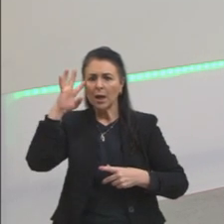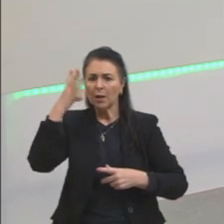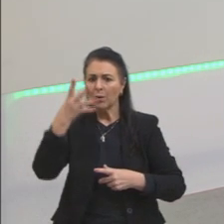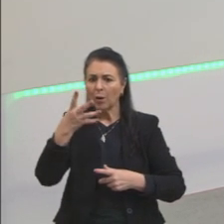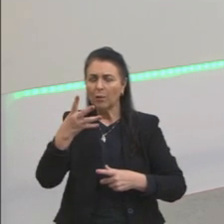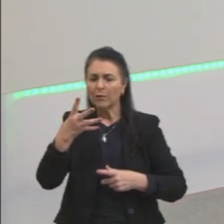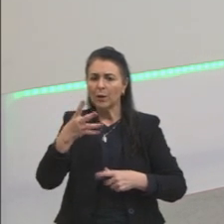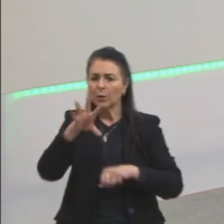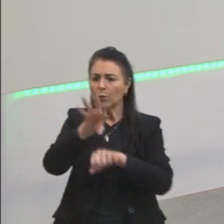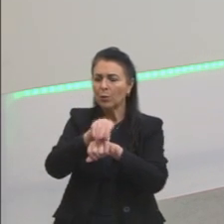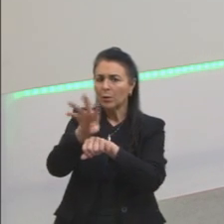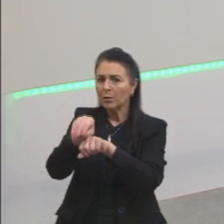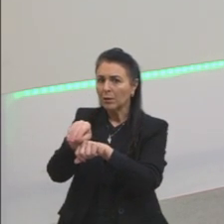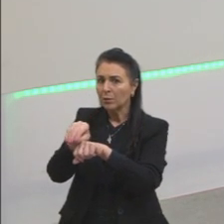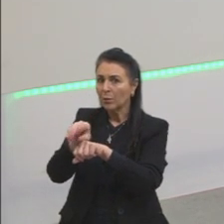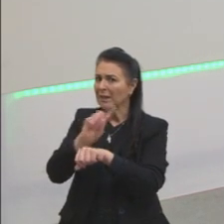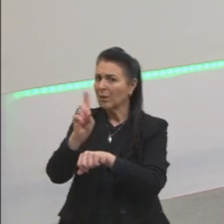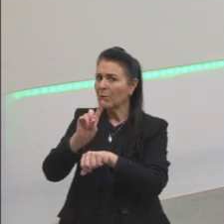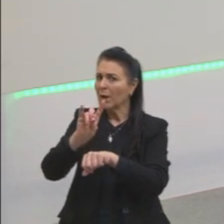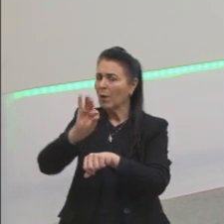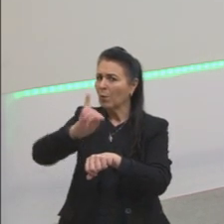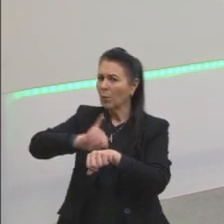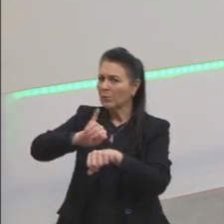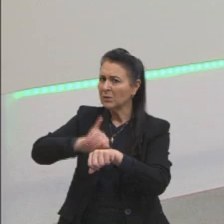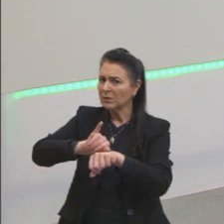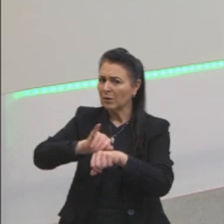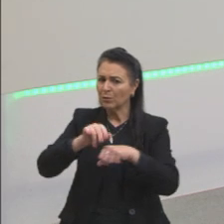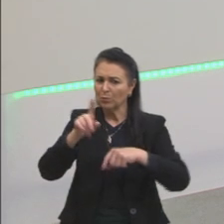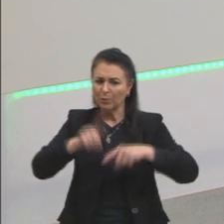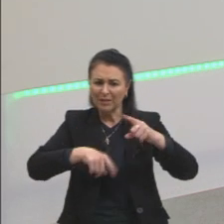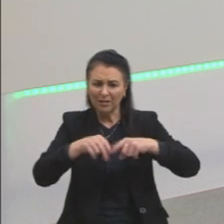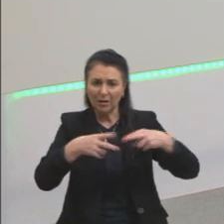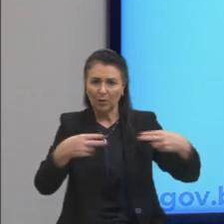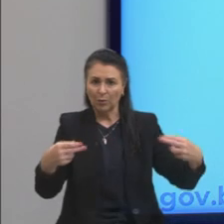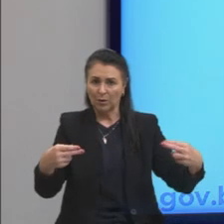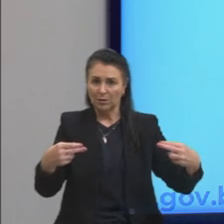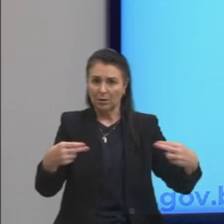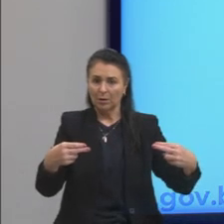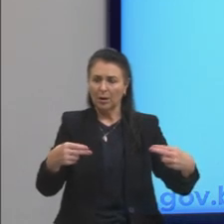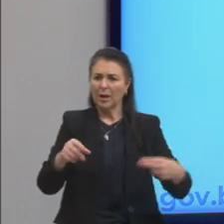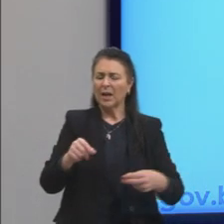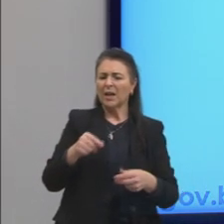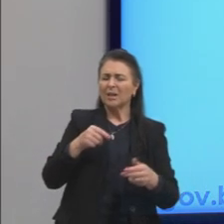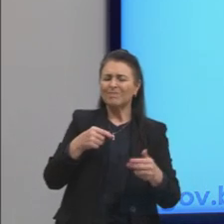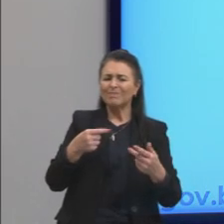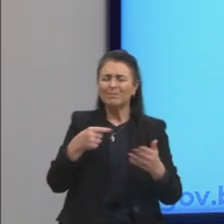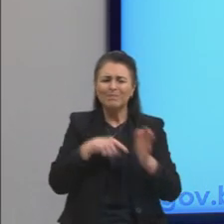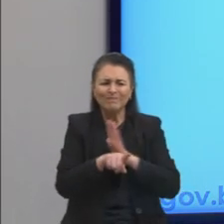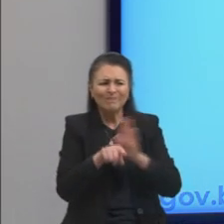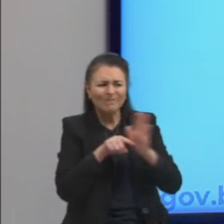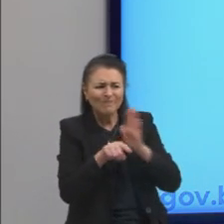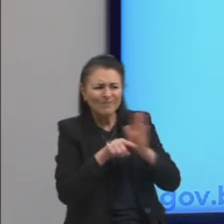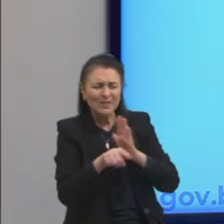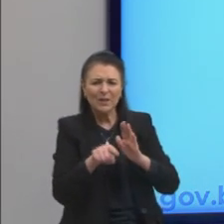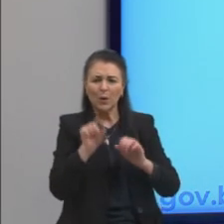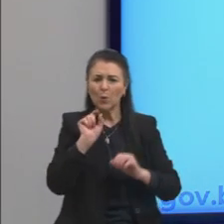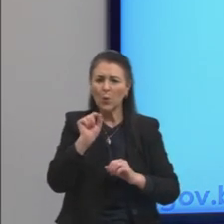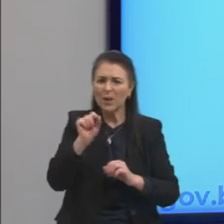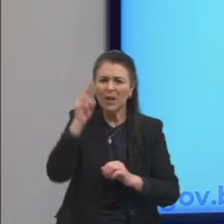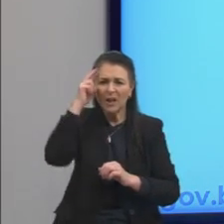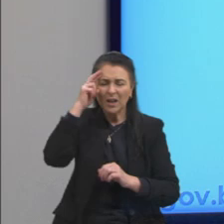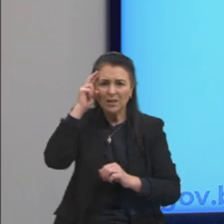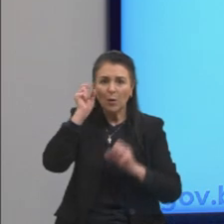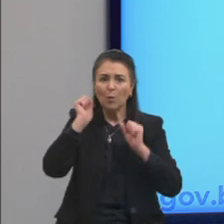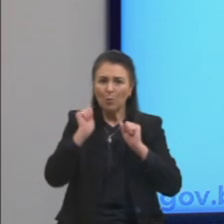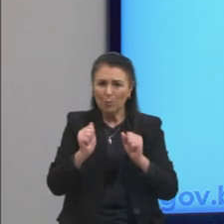objetos que determinam o conhecimento, mas agora o ser humano, ou ele questiona o que a razão pode conhecer, ele coloca a razão no chamado tribunal